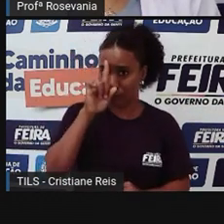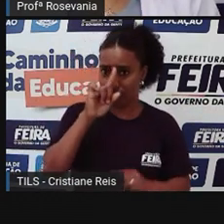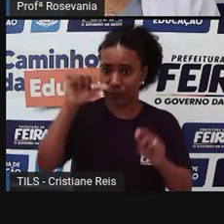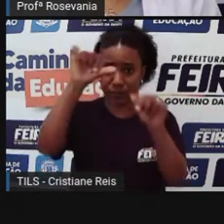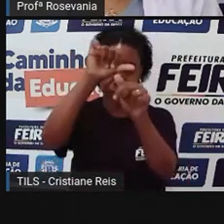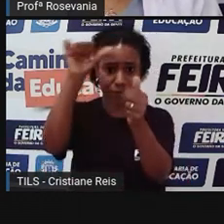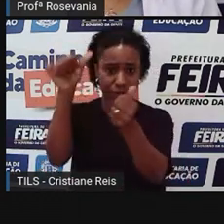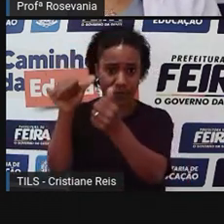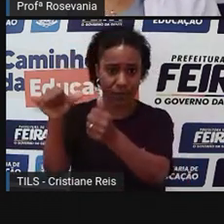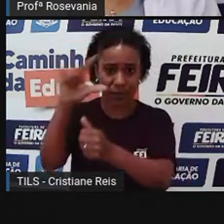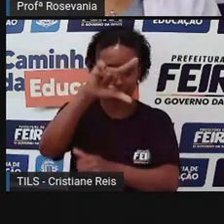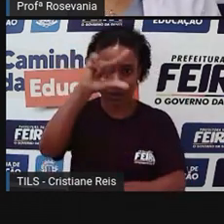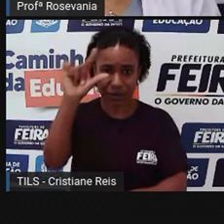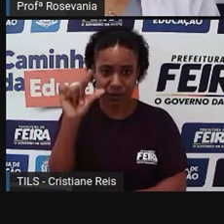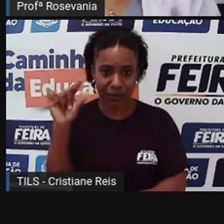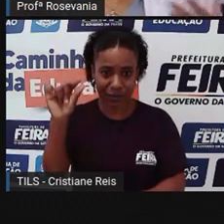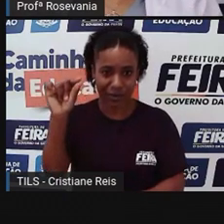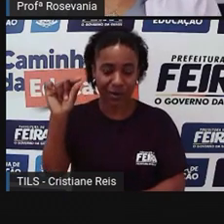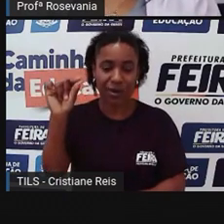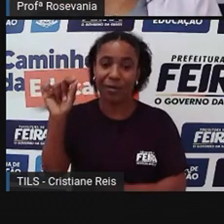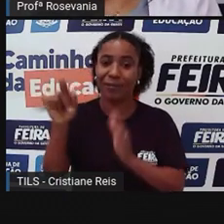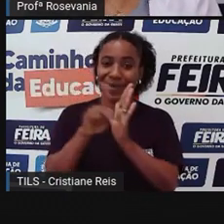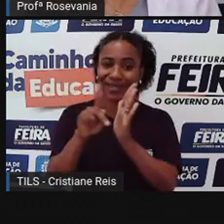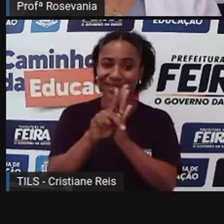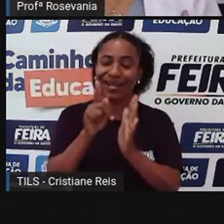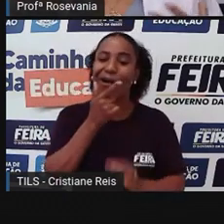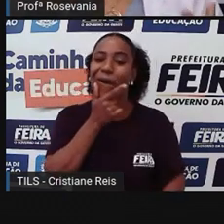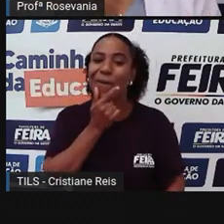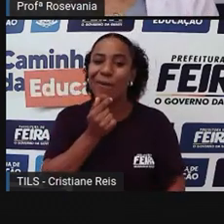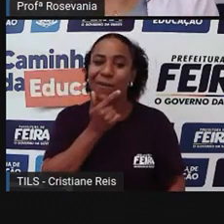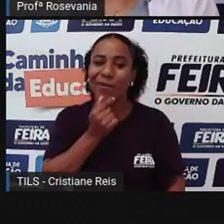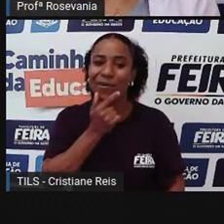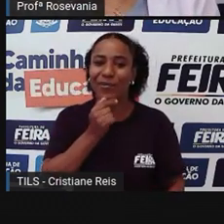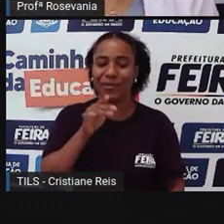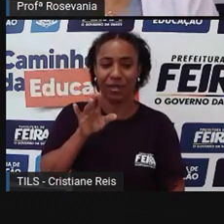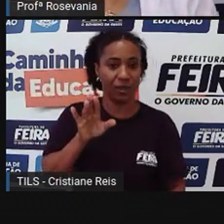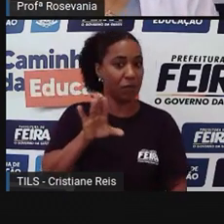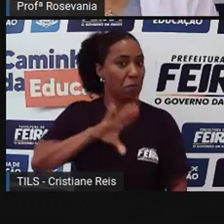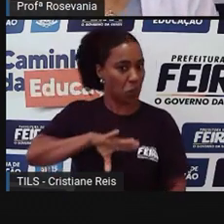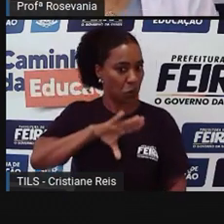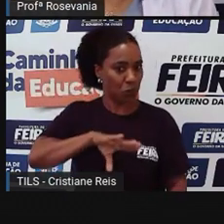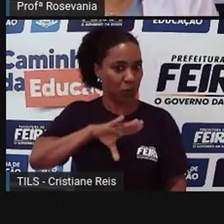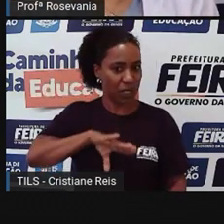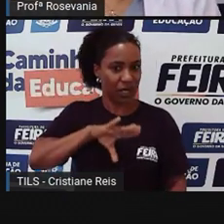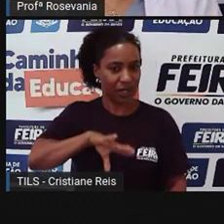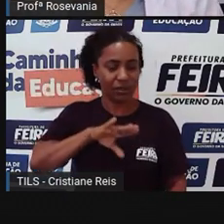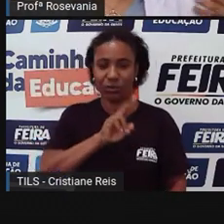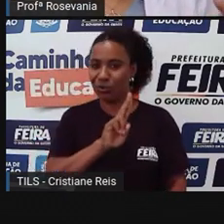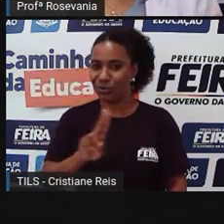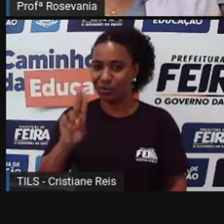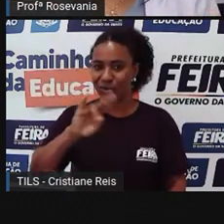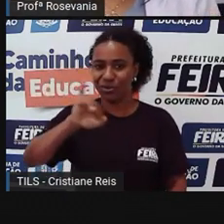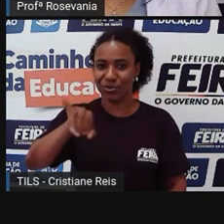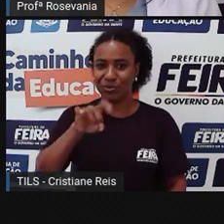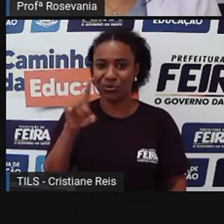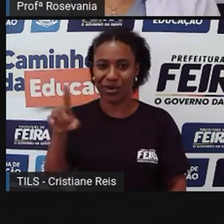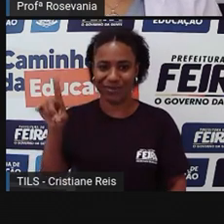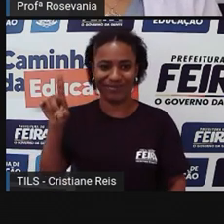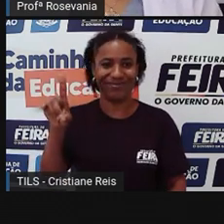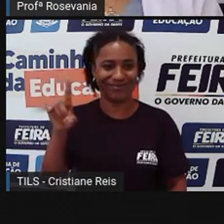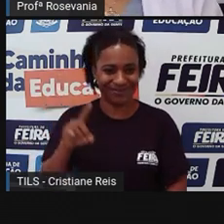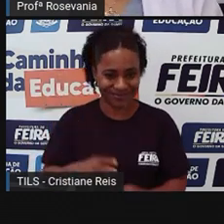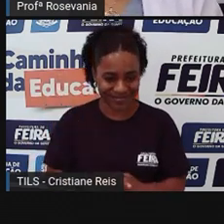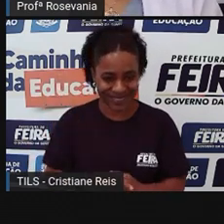sabe que eram terras pertencentes a esse português, né, chamado João Peixoto Viecas. Mas só para a gente entender